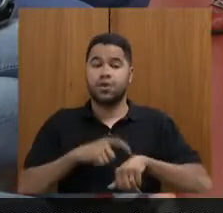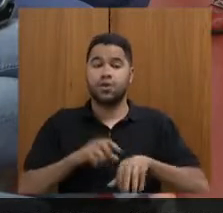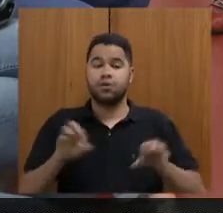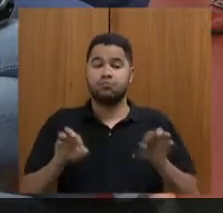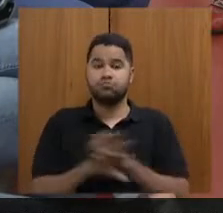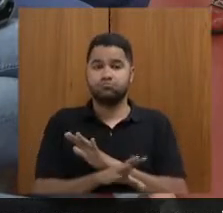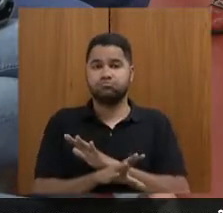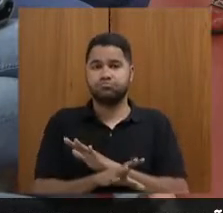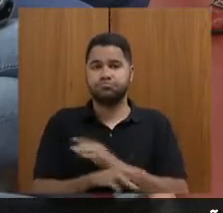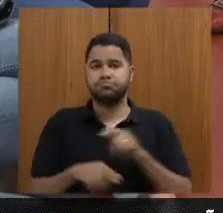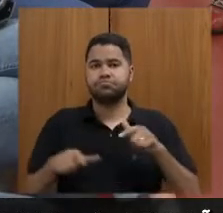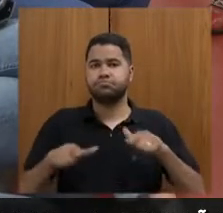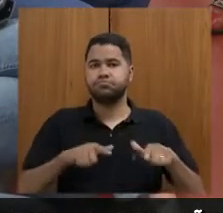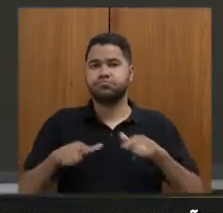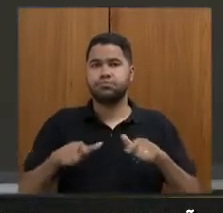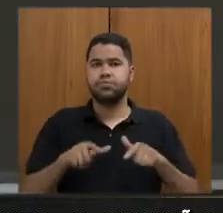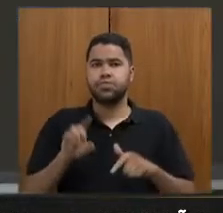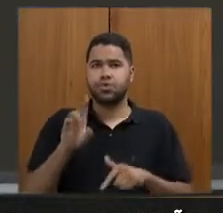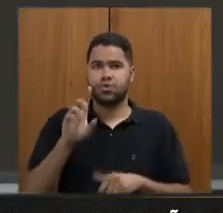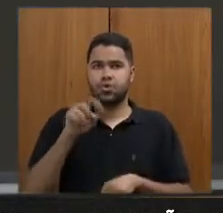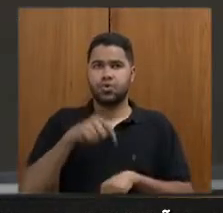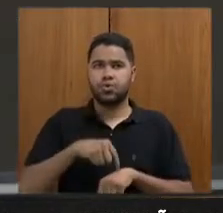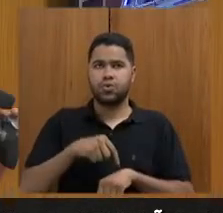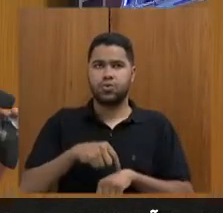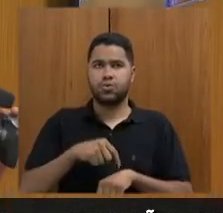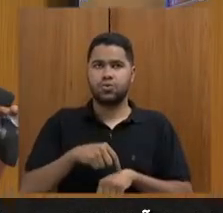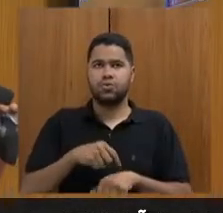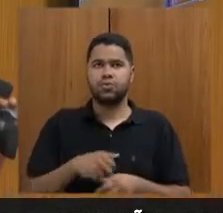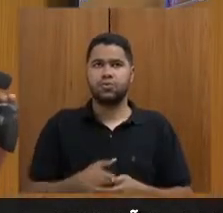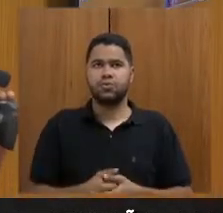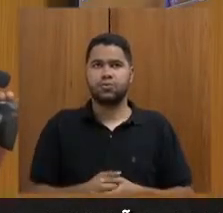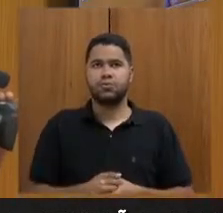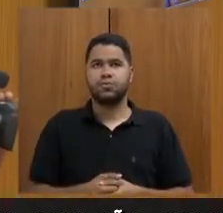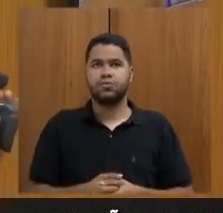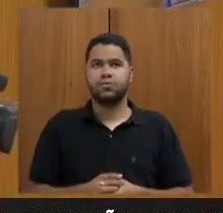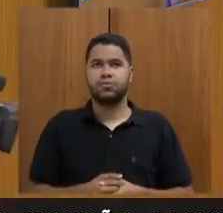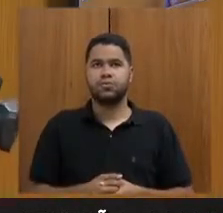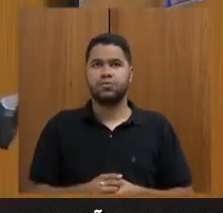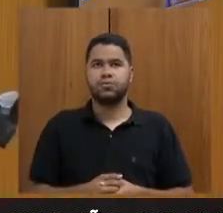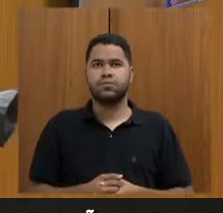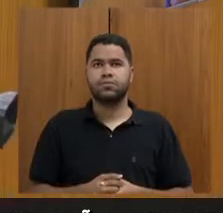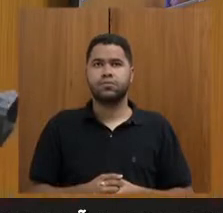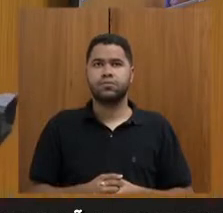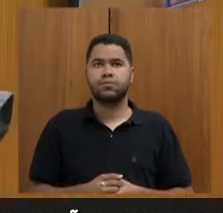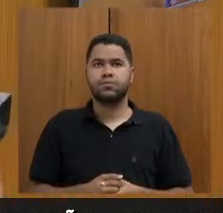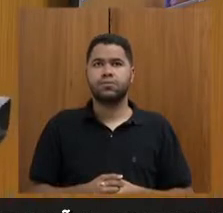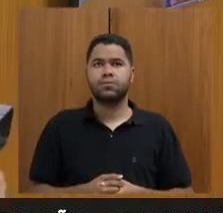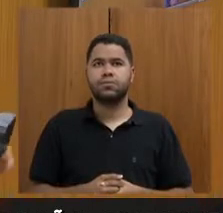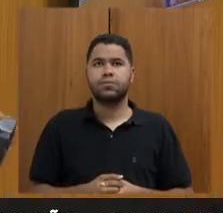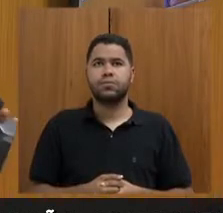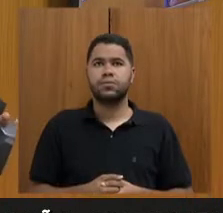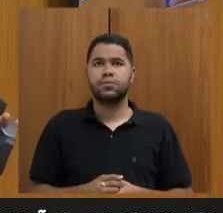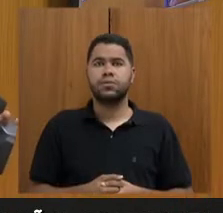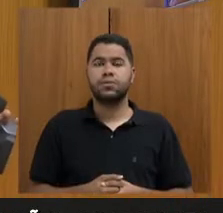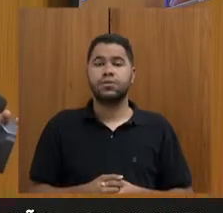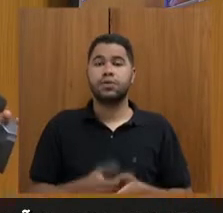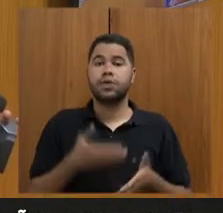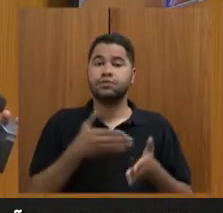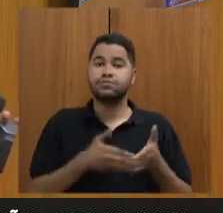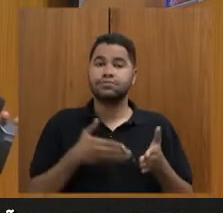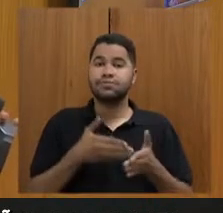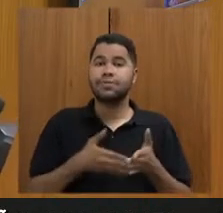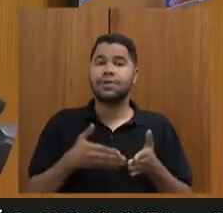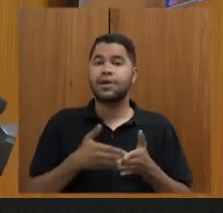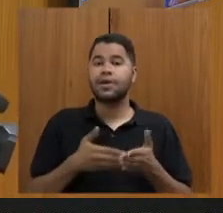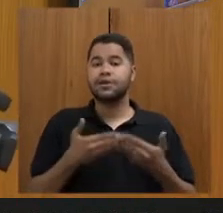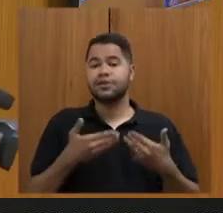é verdade. Só um instante. Pode abaixar um pouco. Obrigado. Tem dificuldade de transportar